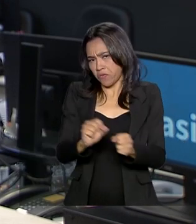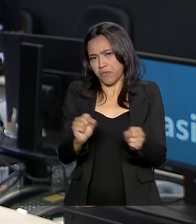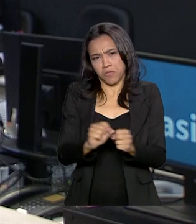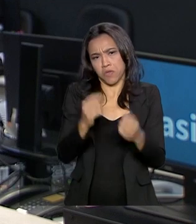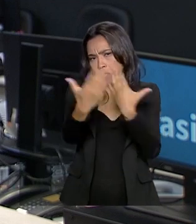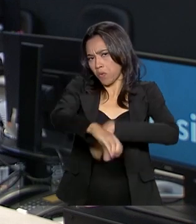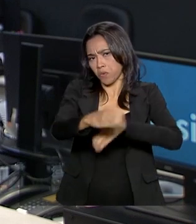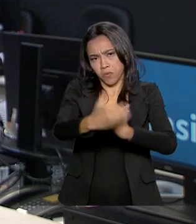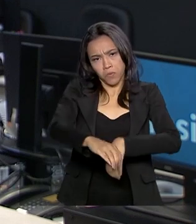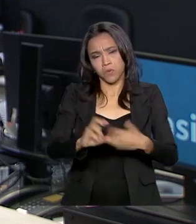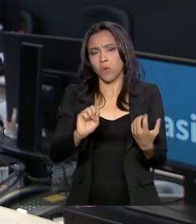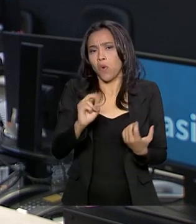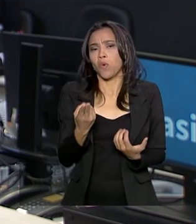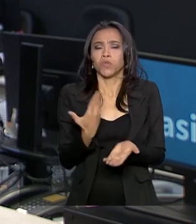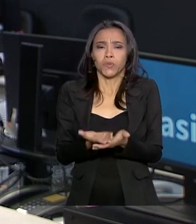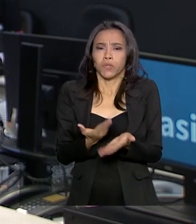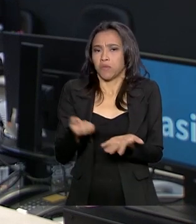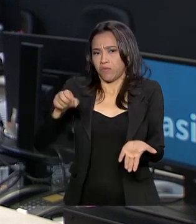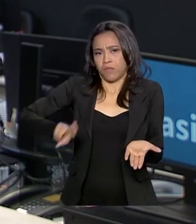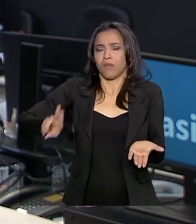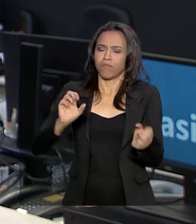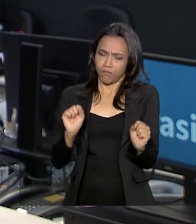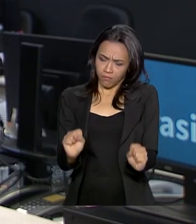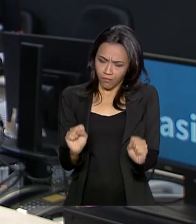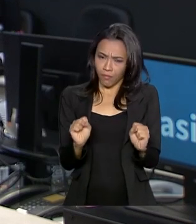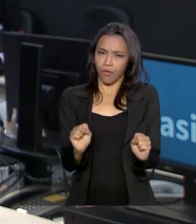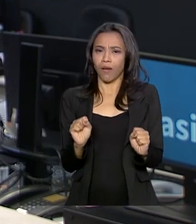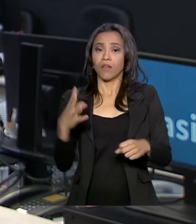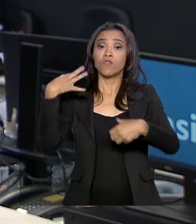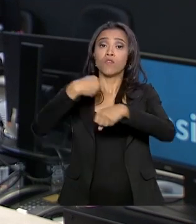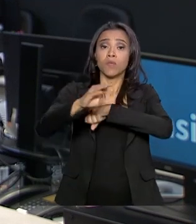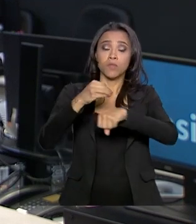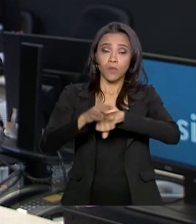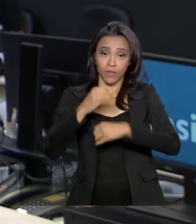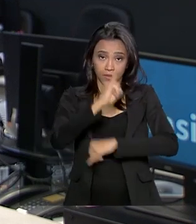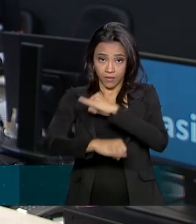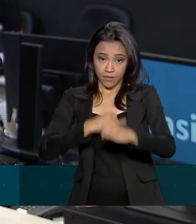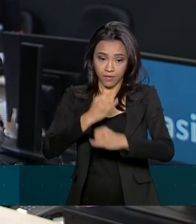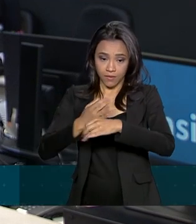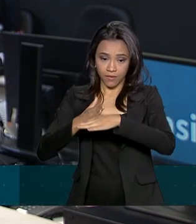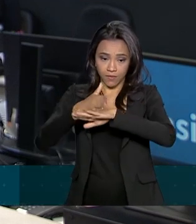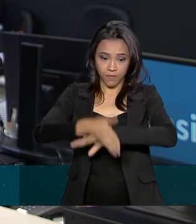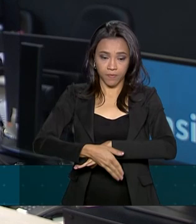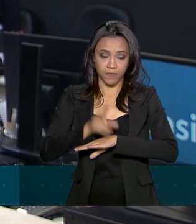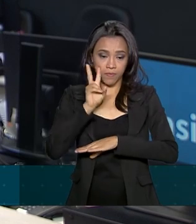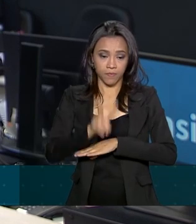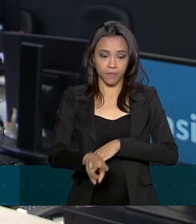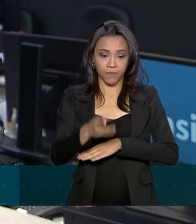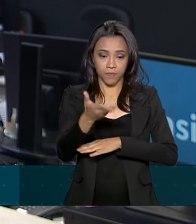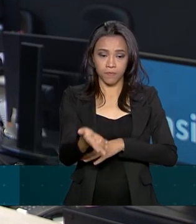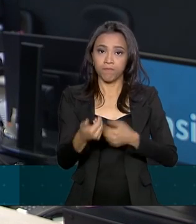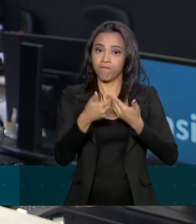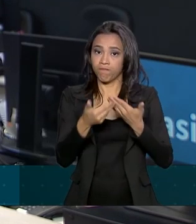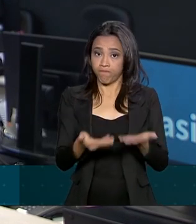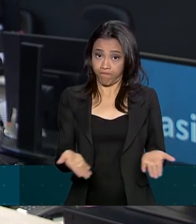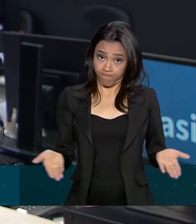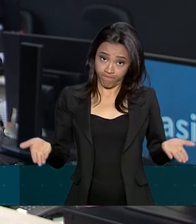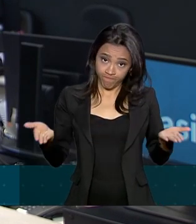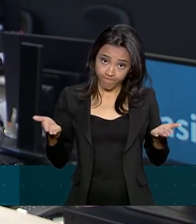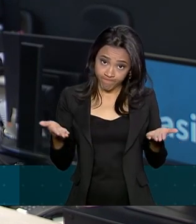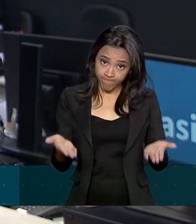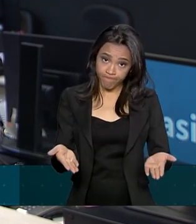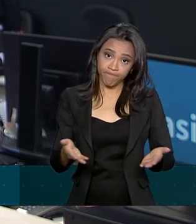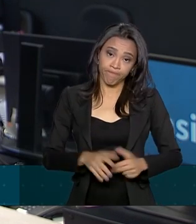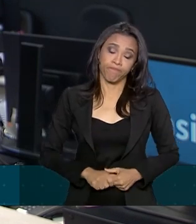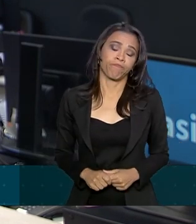público ou cursar uma faculdade. As informações estão no site inep.gov.br barra